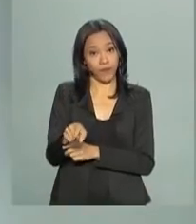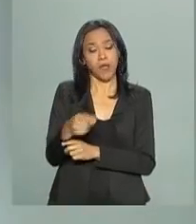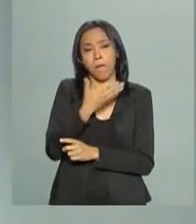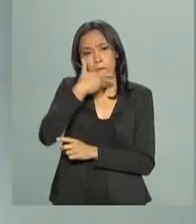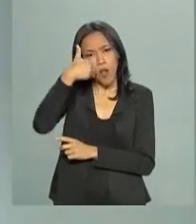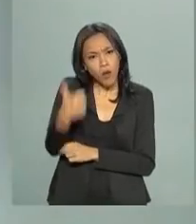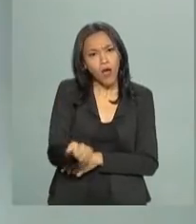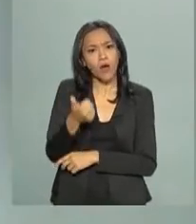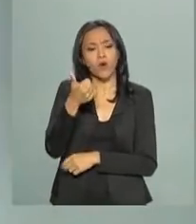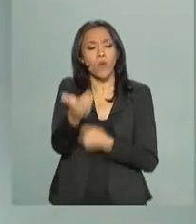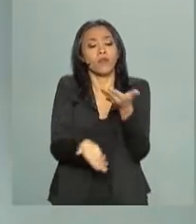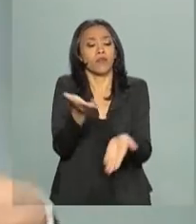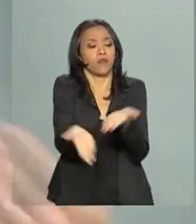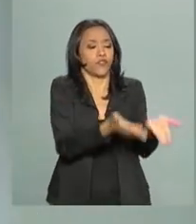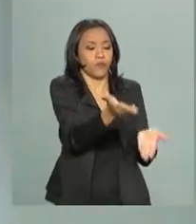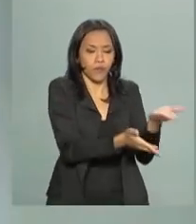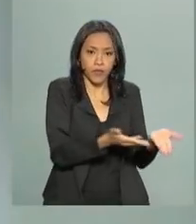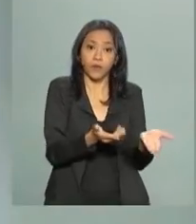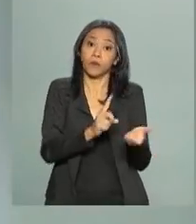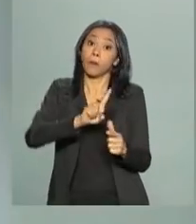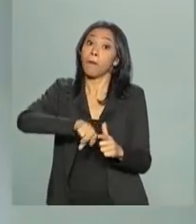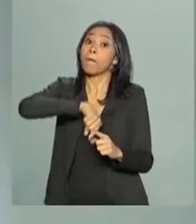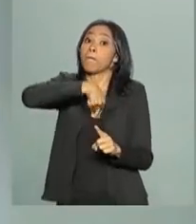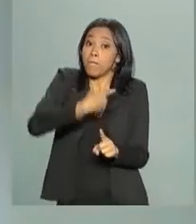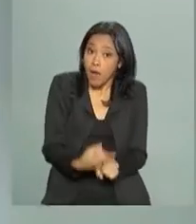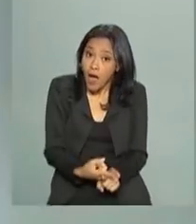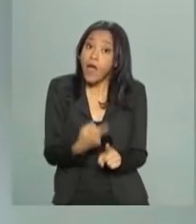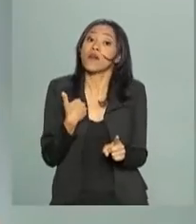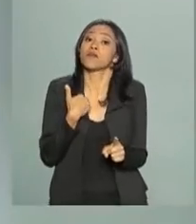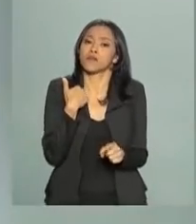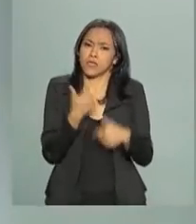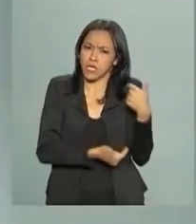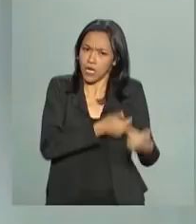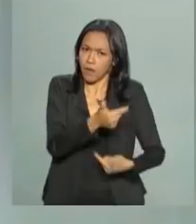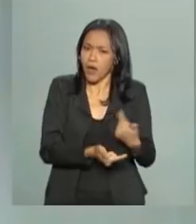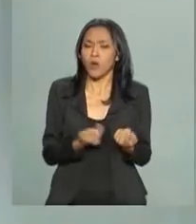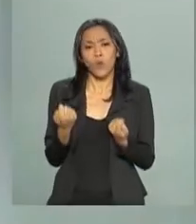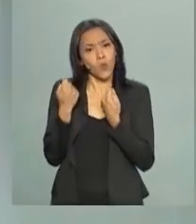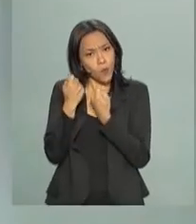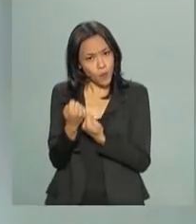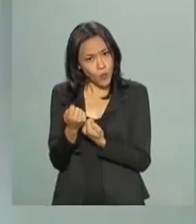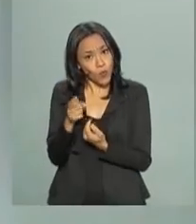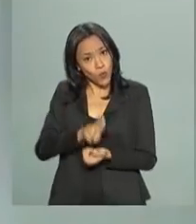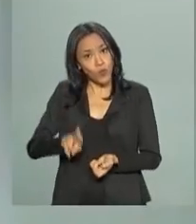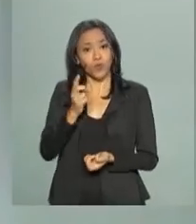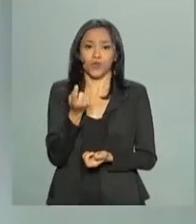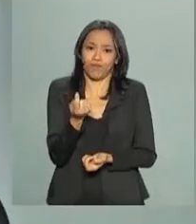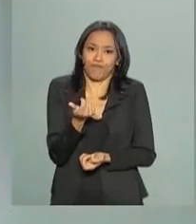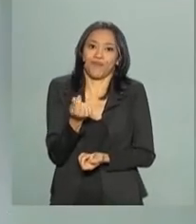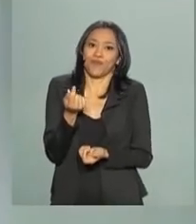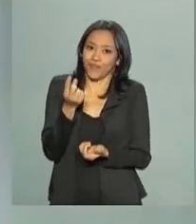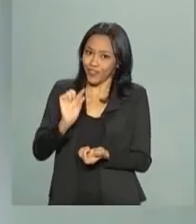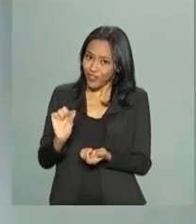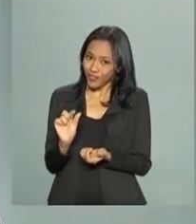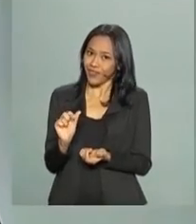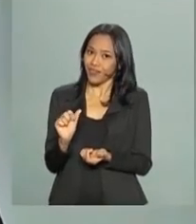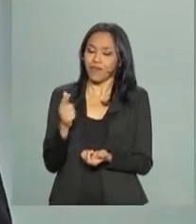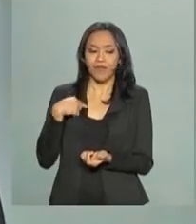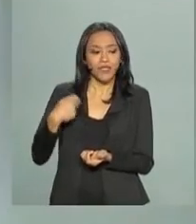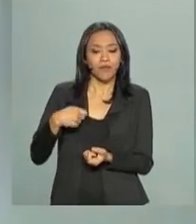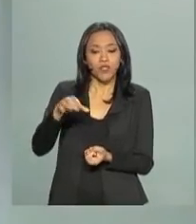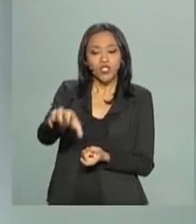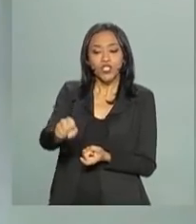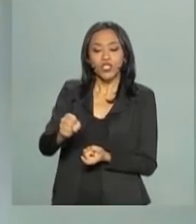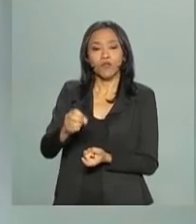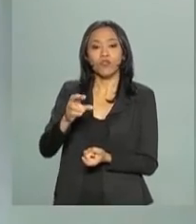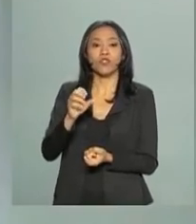melhorar o nosso serviço, aumentar a nossa quantidade de trabalho com menos recursos. Então, a gente vai ter que tirar dinheiro de custeio